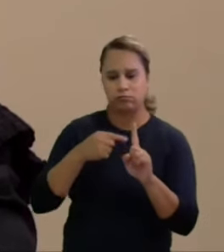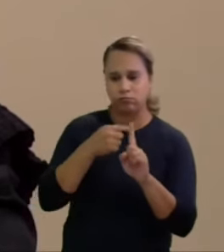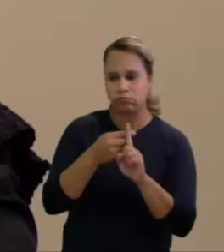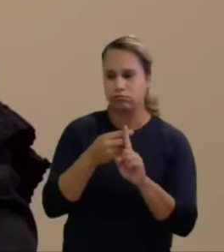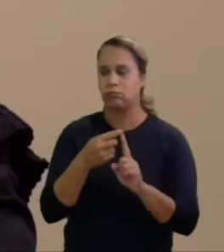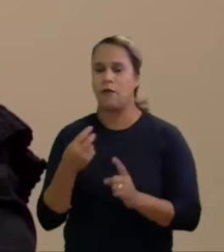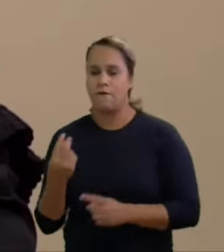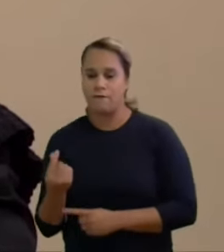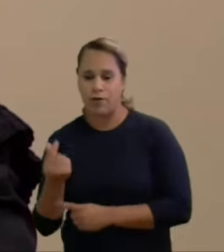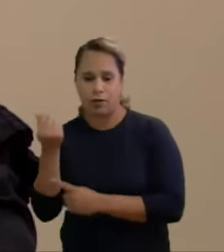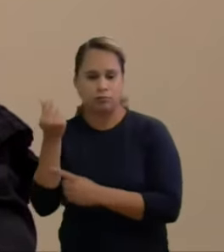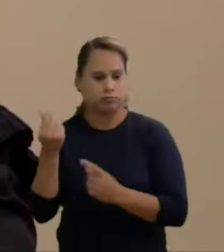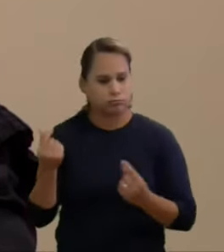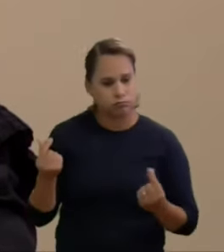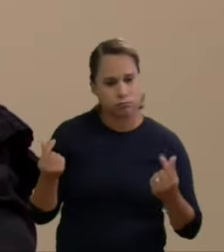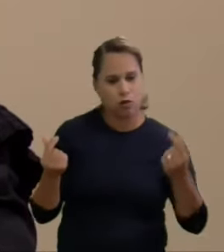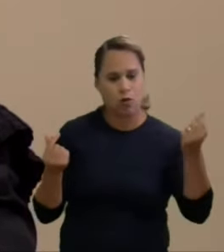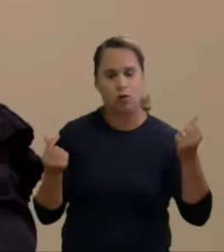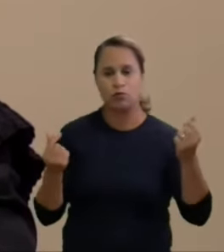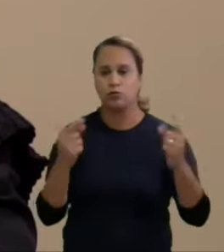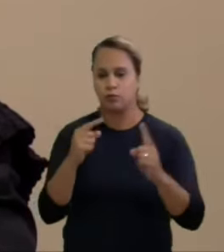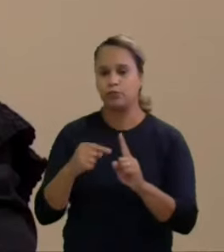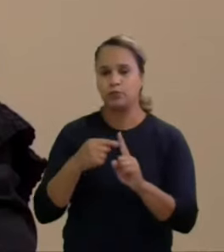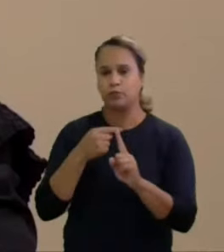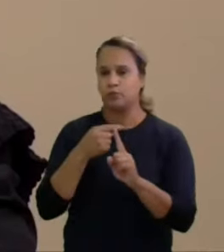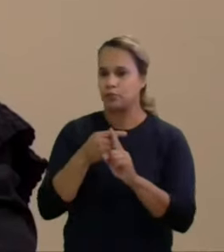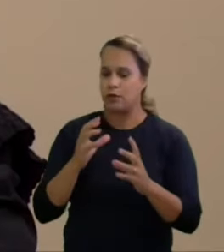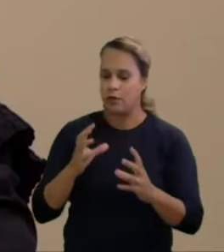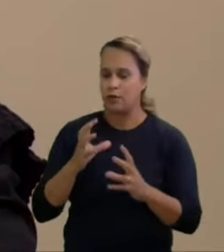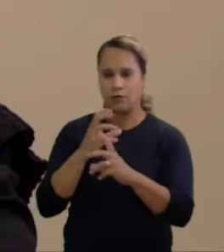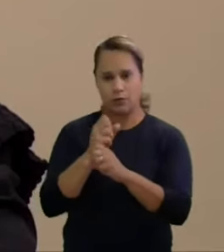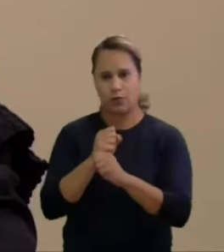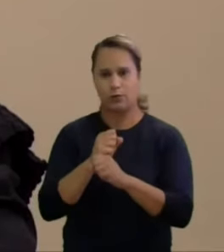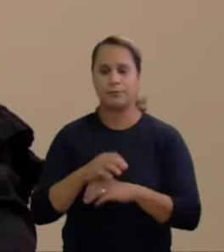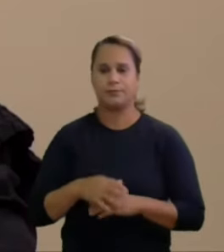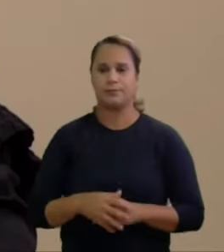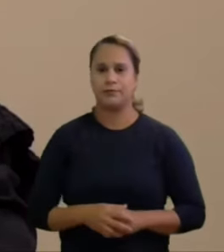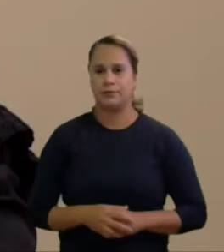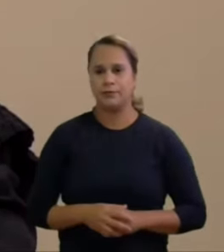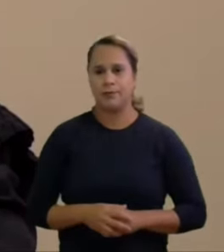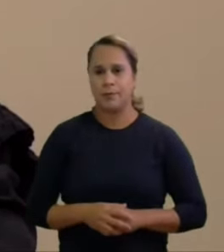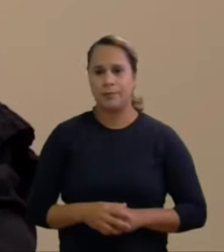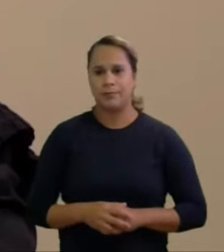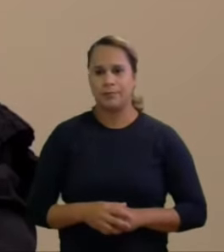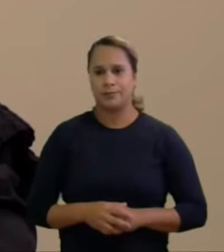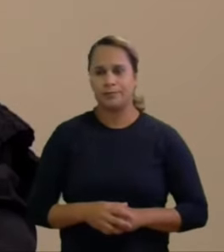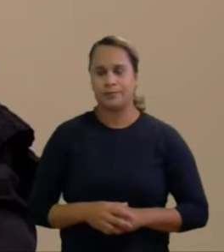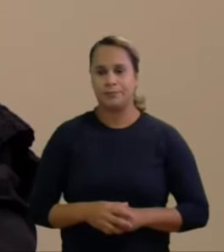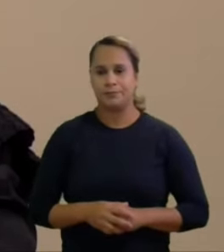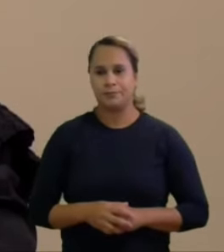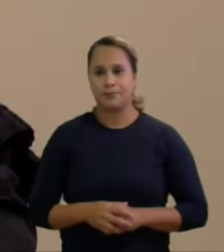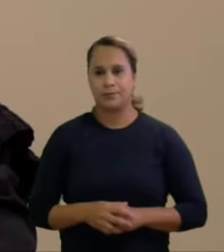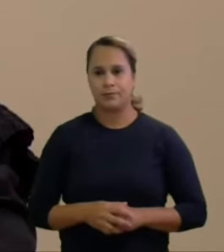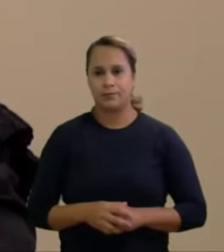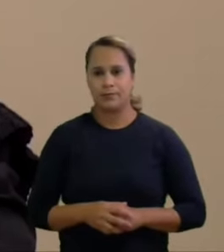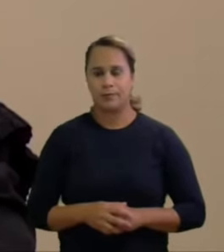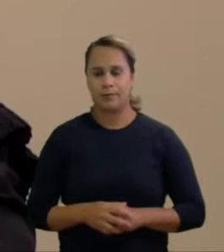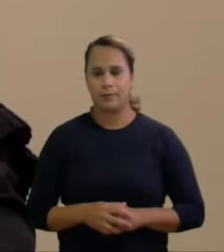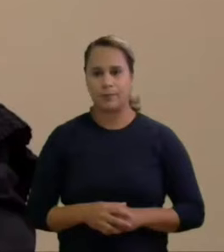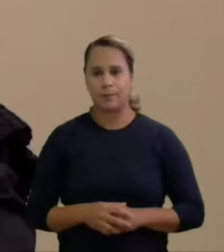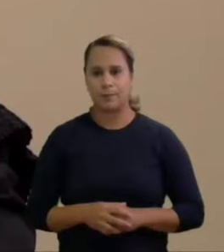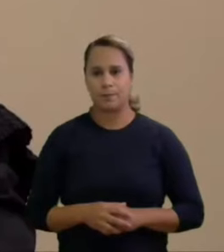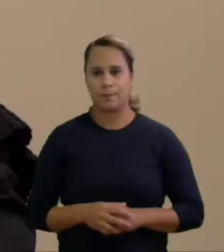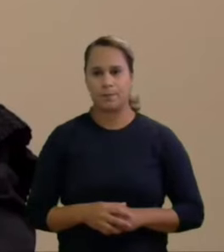pelo número desses componentes. Nenhuma grandeza sozinha vai refletir, então, se é abuso. Ainda mais se ele vem, como no caso,